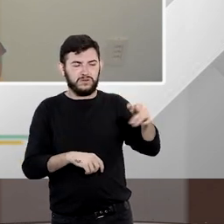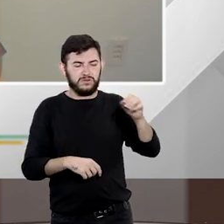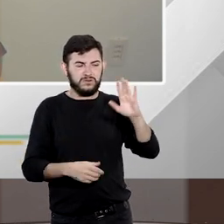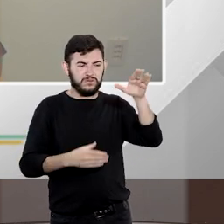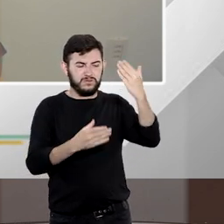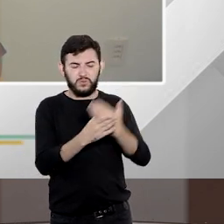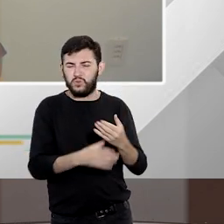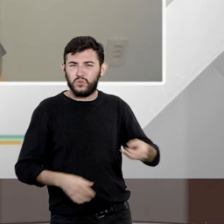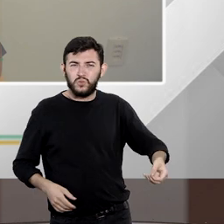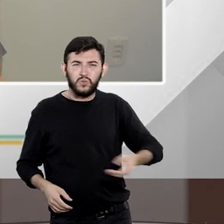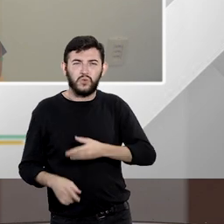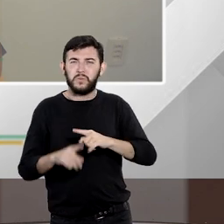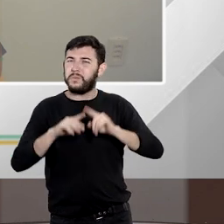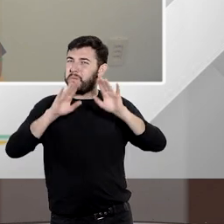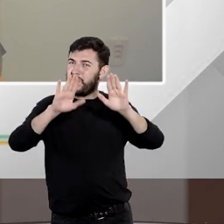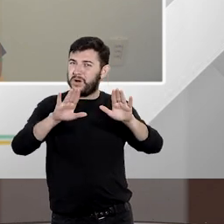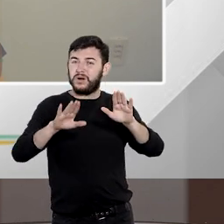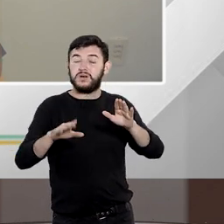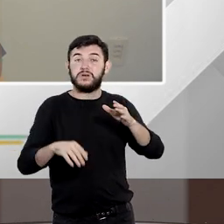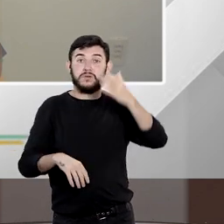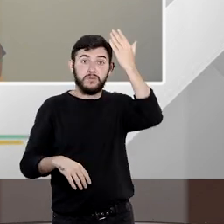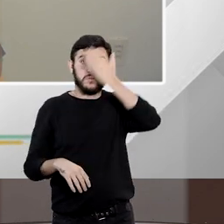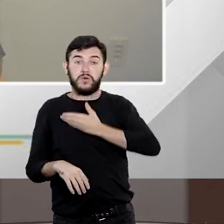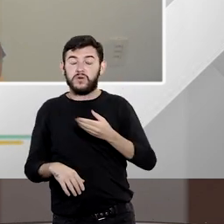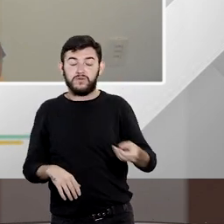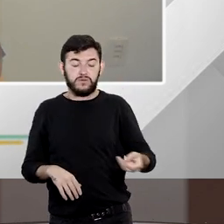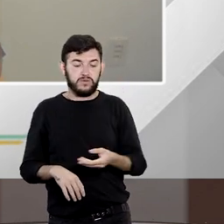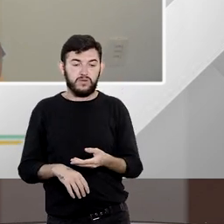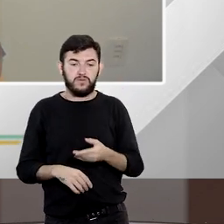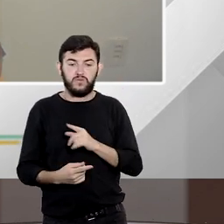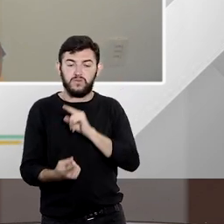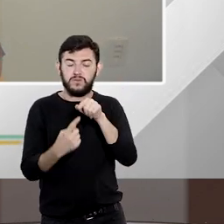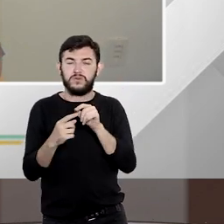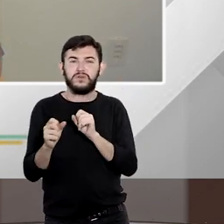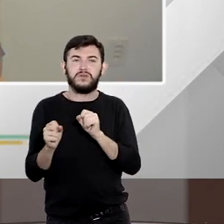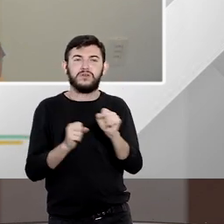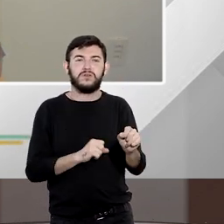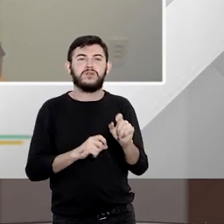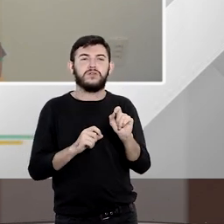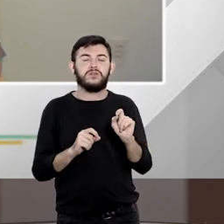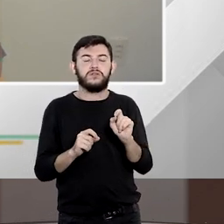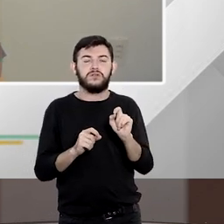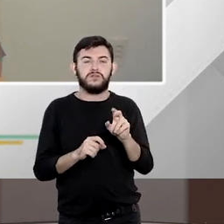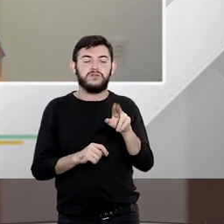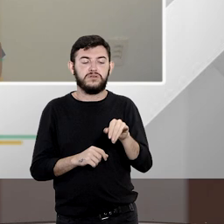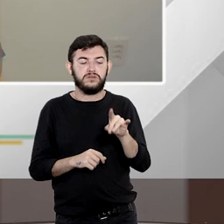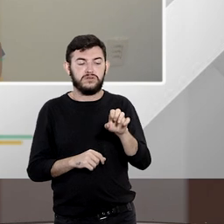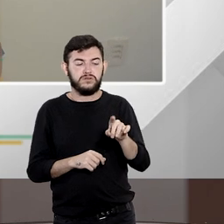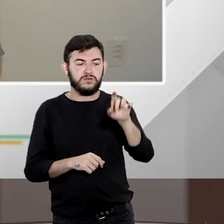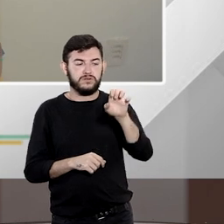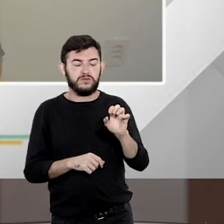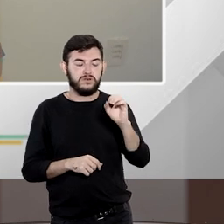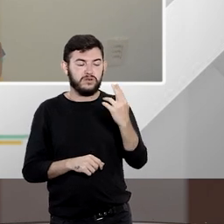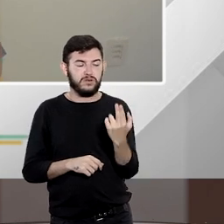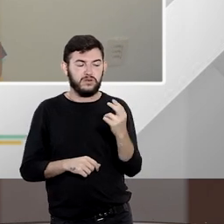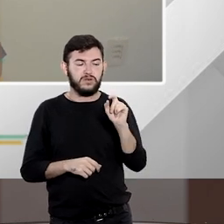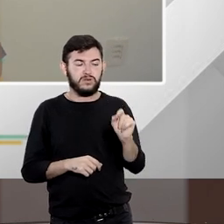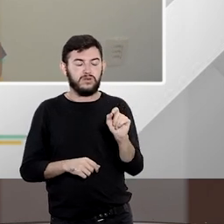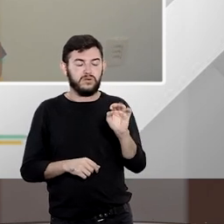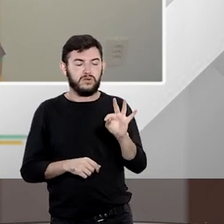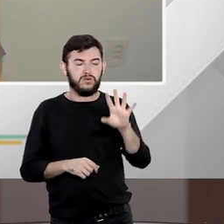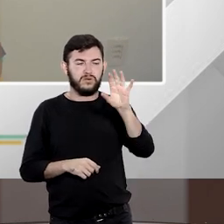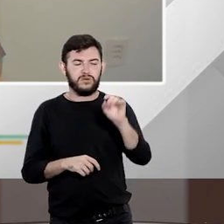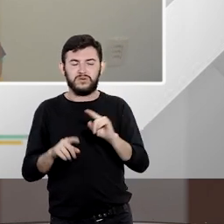desde que ele traga novas provas que comprovem a amilidade ou o ato exílio